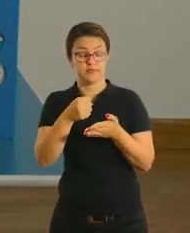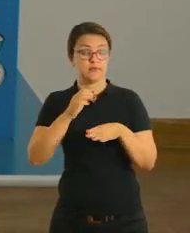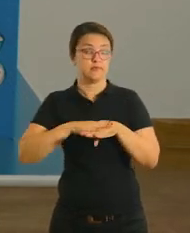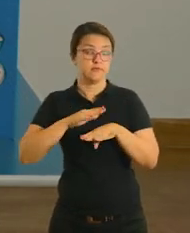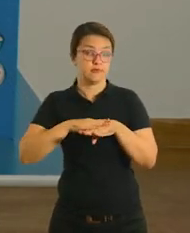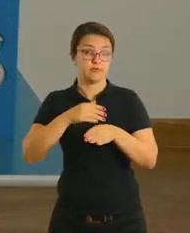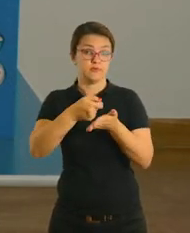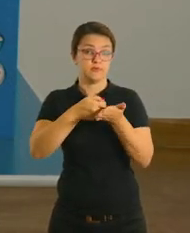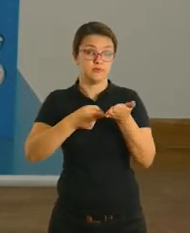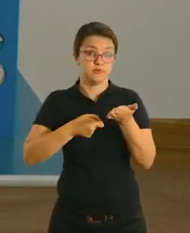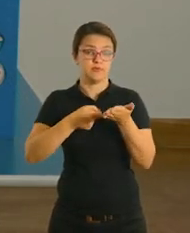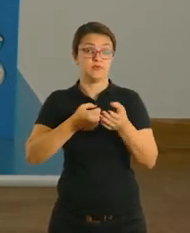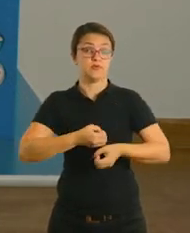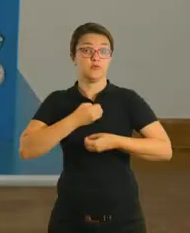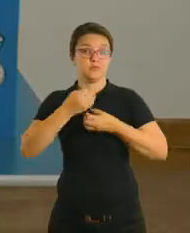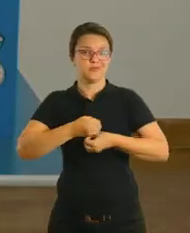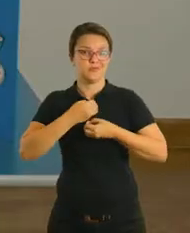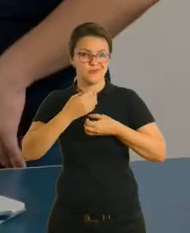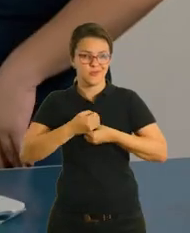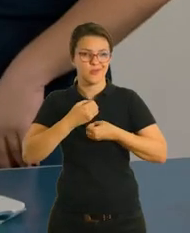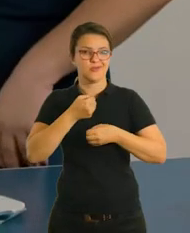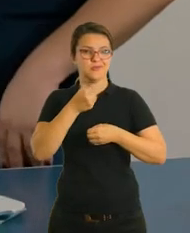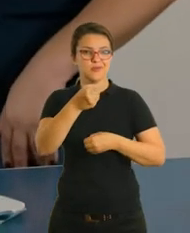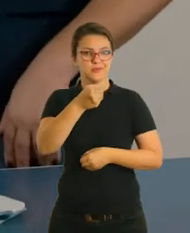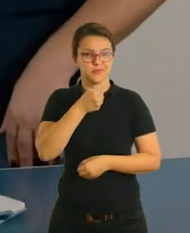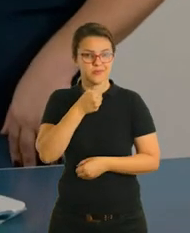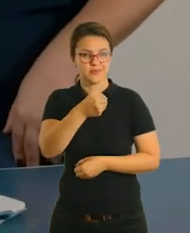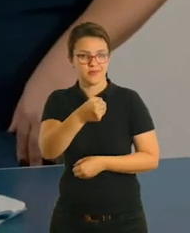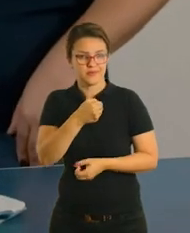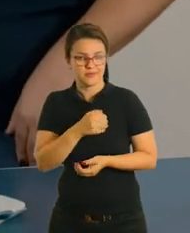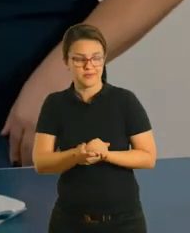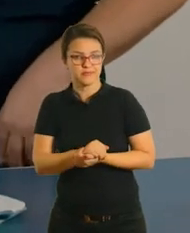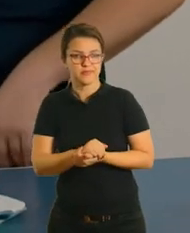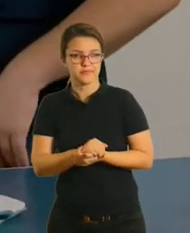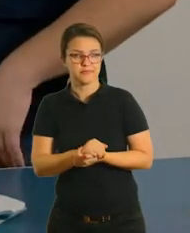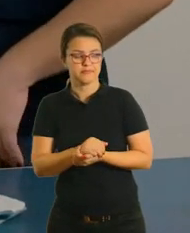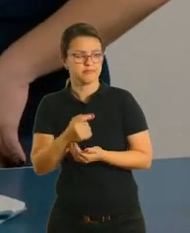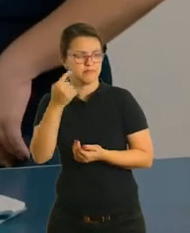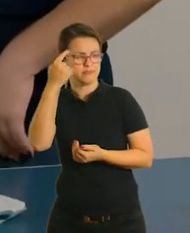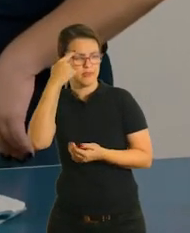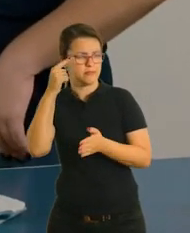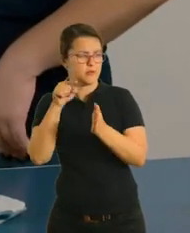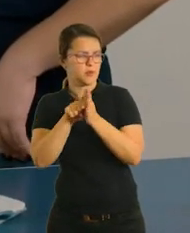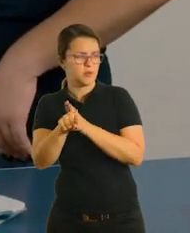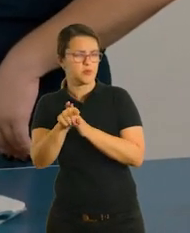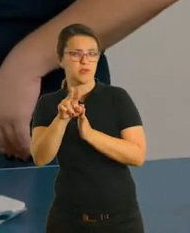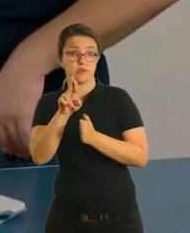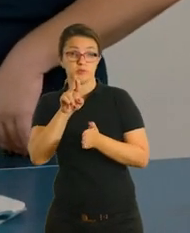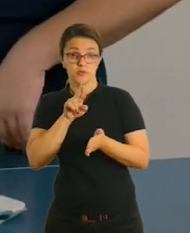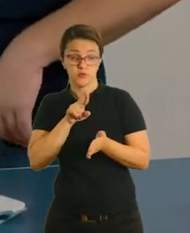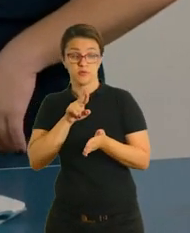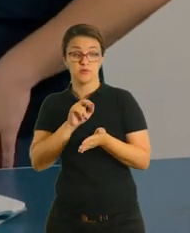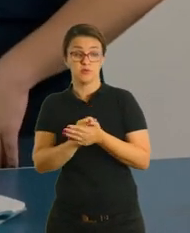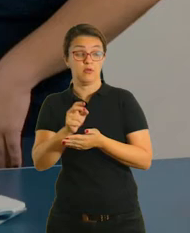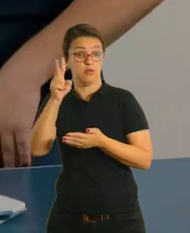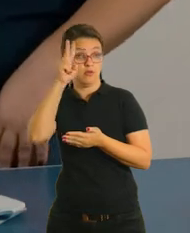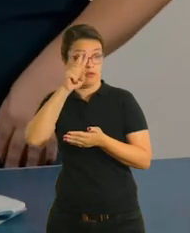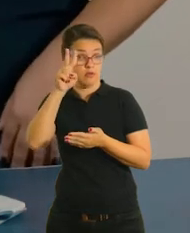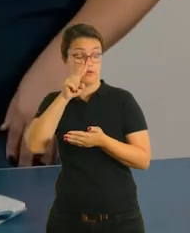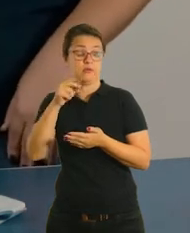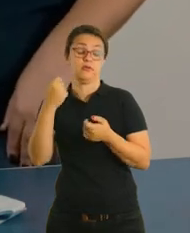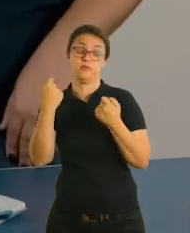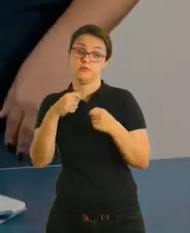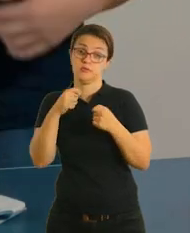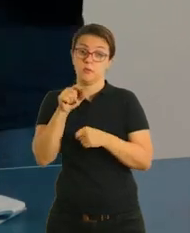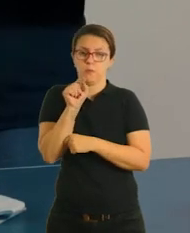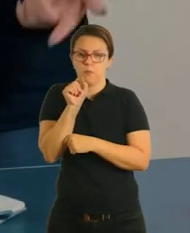você escolheu com os dados coletados. Ao elaborar as perguntas para a sua entrevista, não se esqueça dos sinais